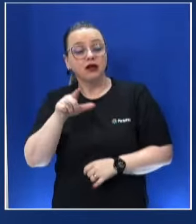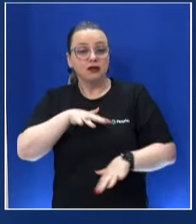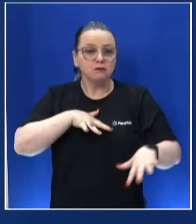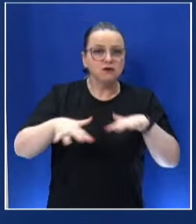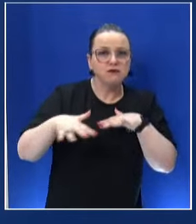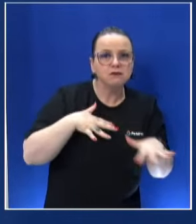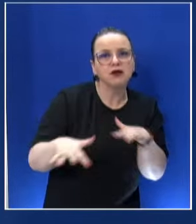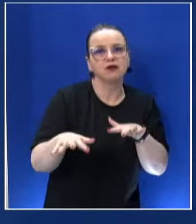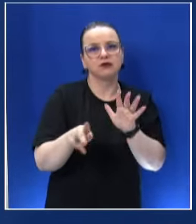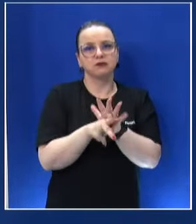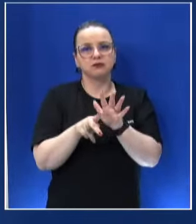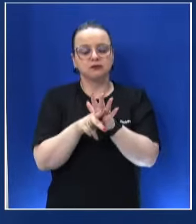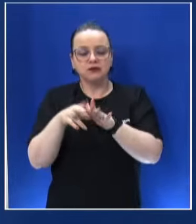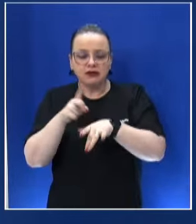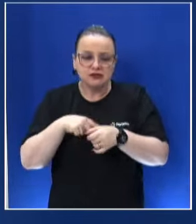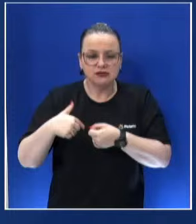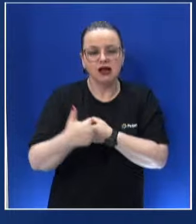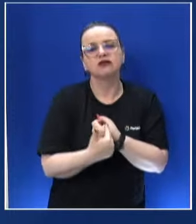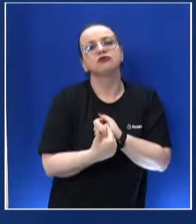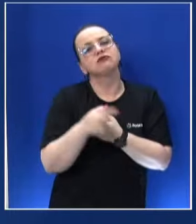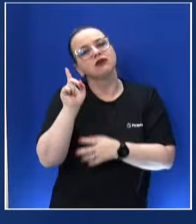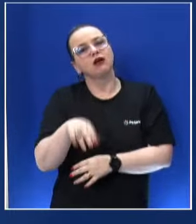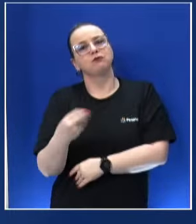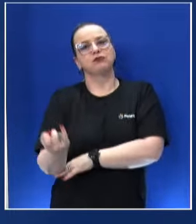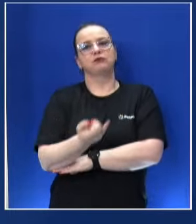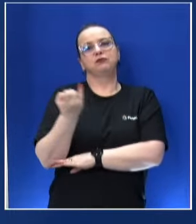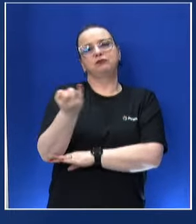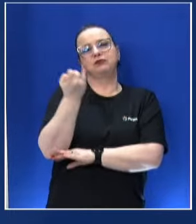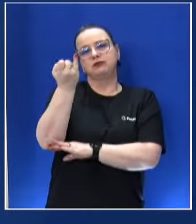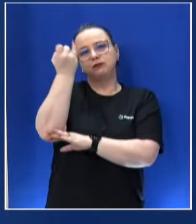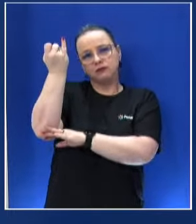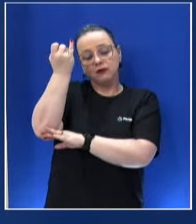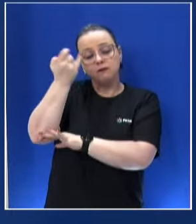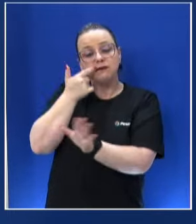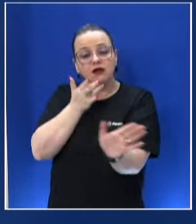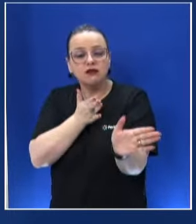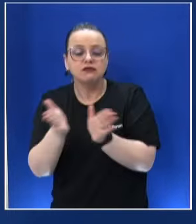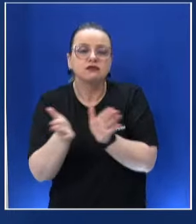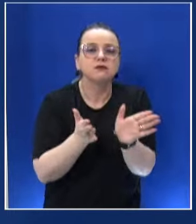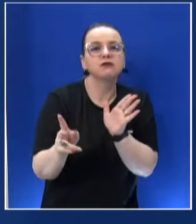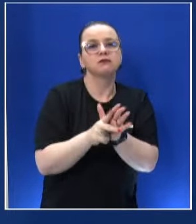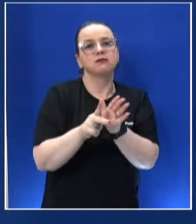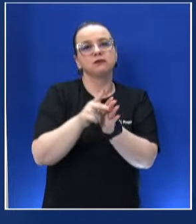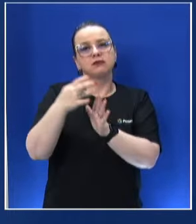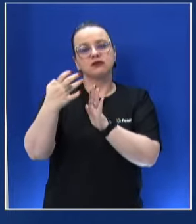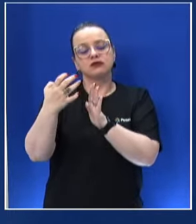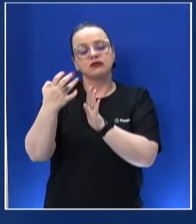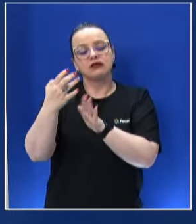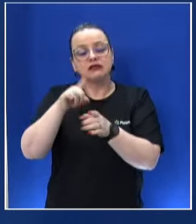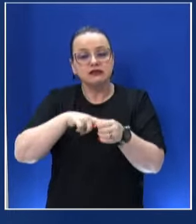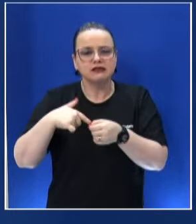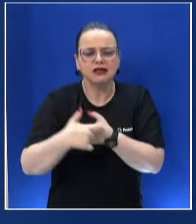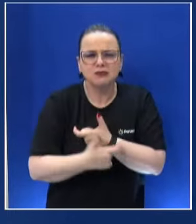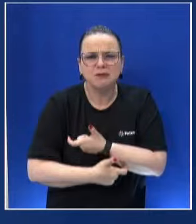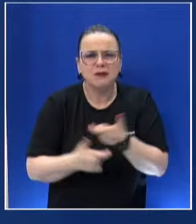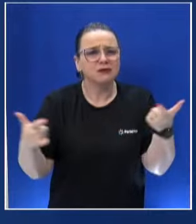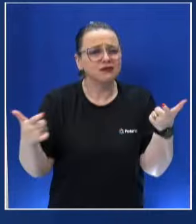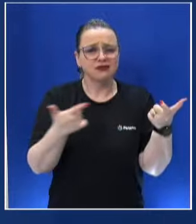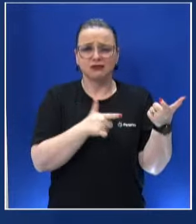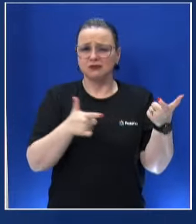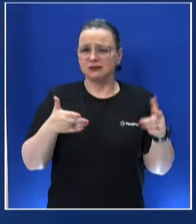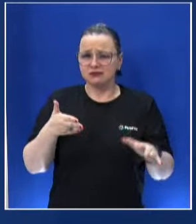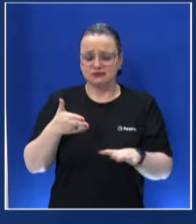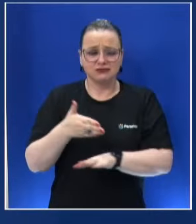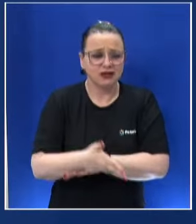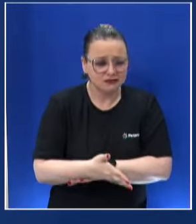humana, urbana, ela é muito importante para o acesso à cidade. As pessoas, a grande maioria, não têm acesso